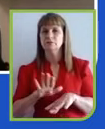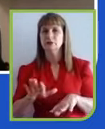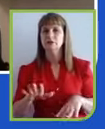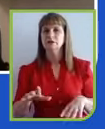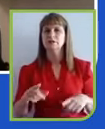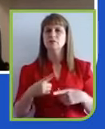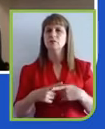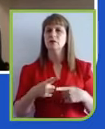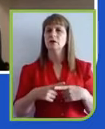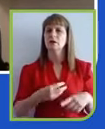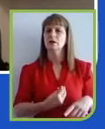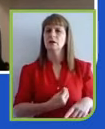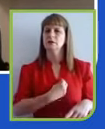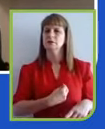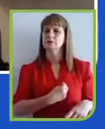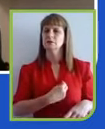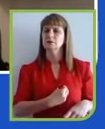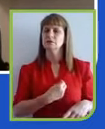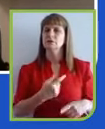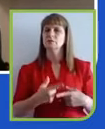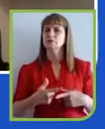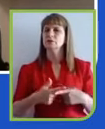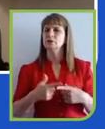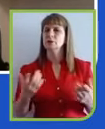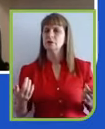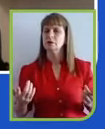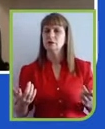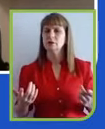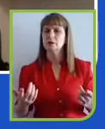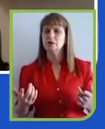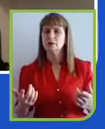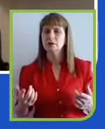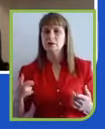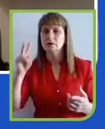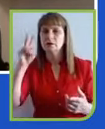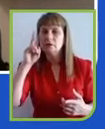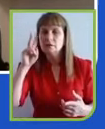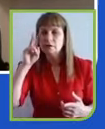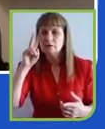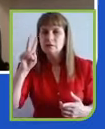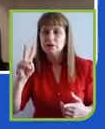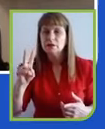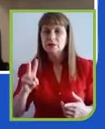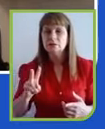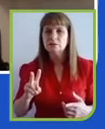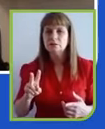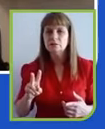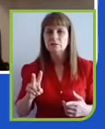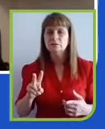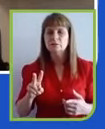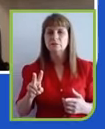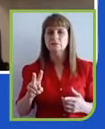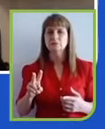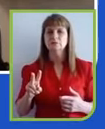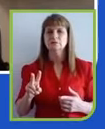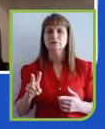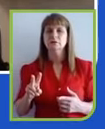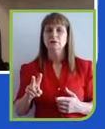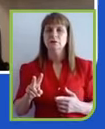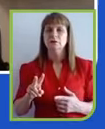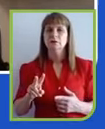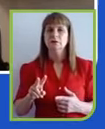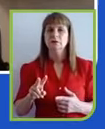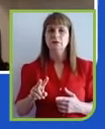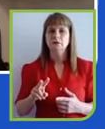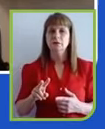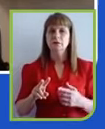Relembrando aí, Mark Twain dizia que os dois dias mais importantes da vida da gente, o primeiro, quase sempre as pessoas respondem que é o dia